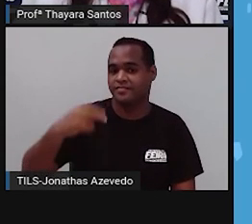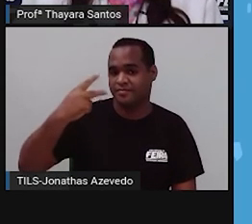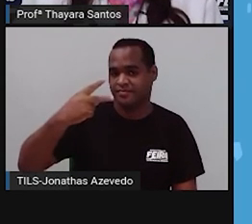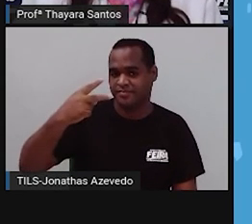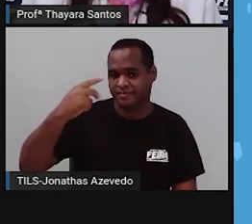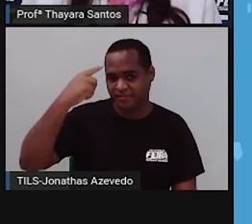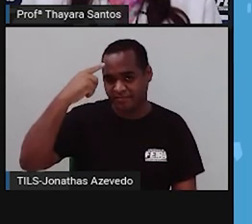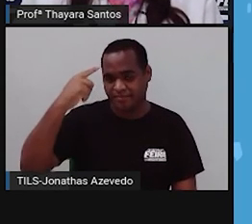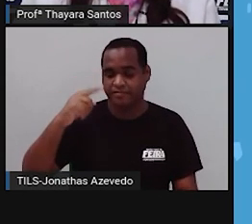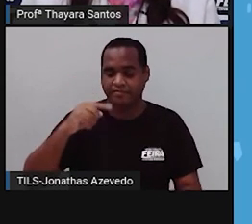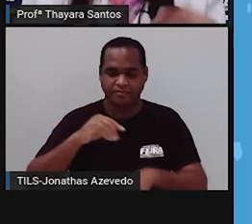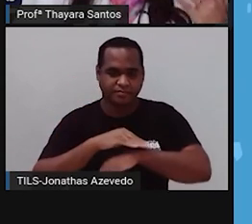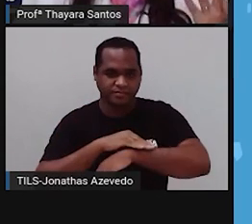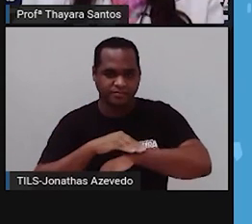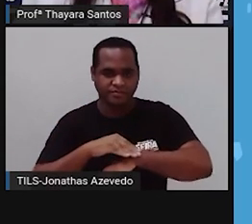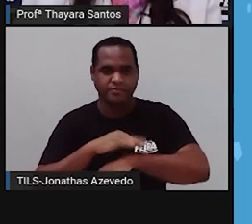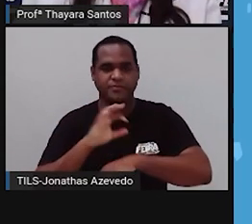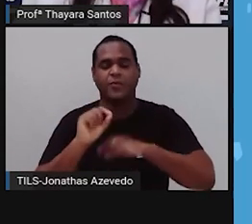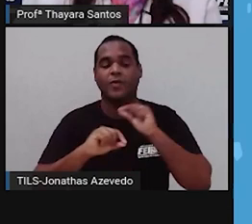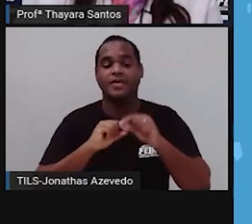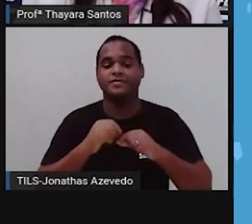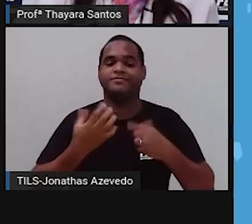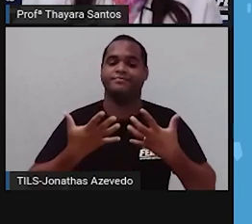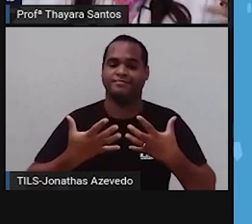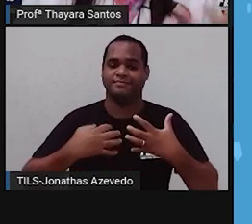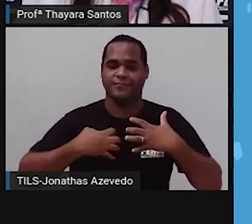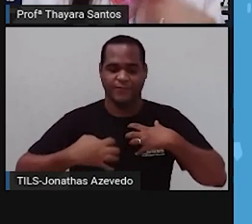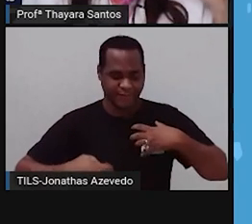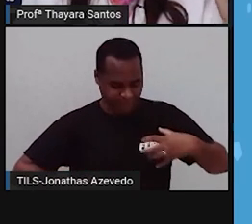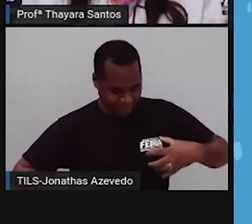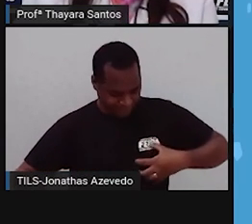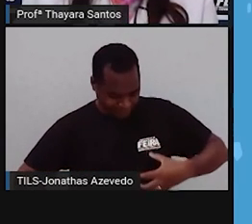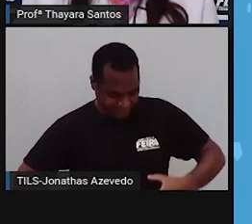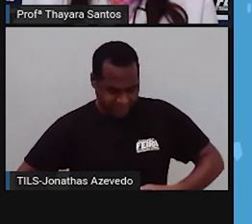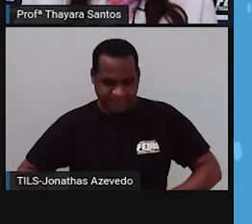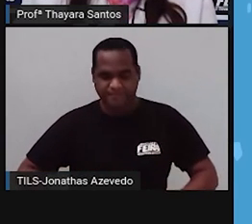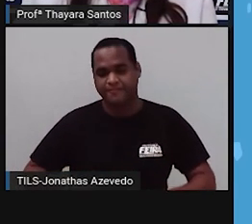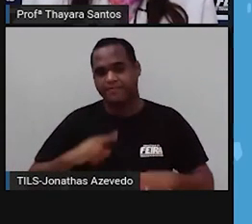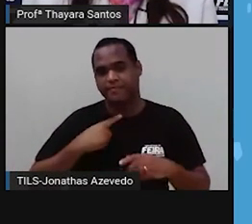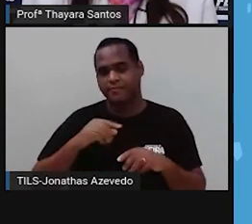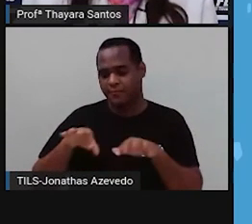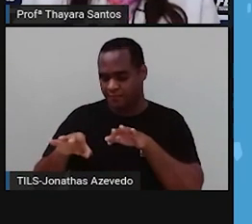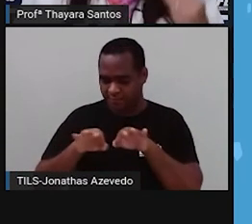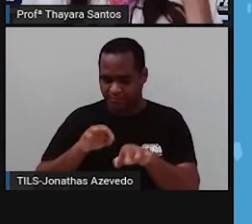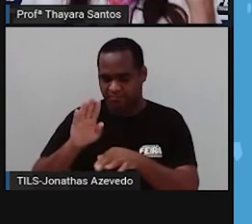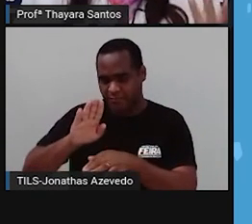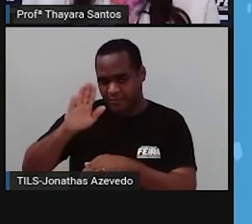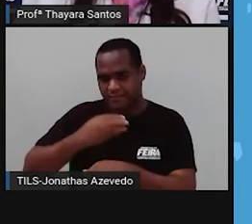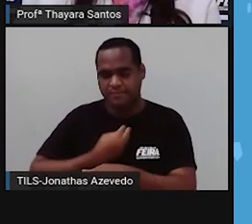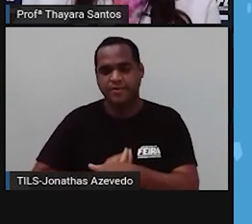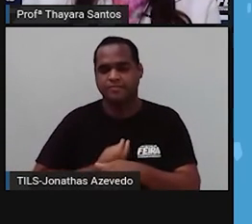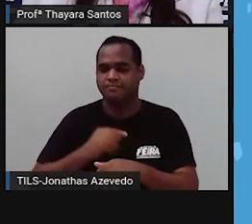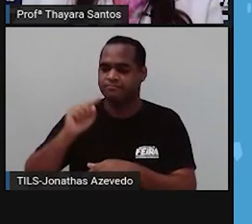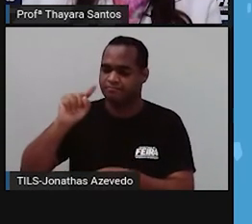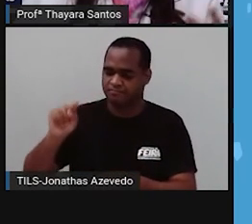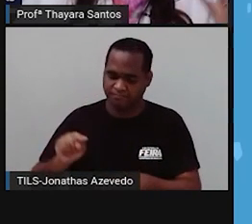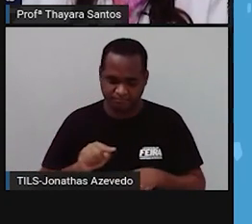Os tecidos formam os órgãos. A gente já viu isso lá nos níveis de organização biológica de seres vivos. A gente